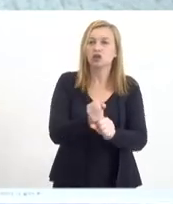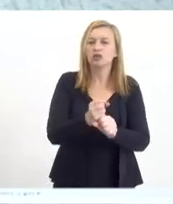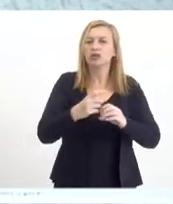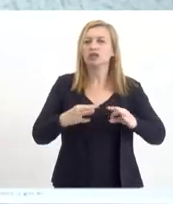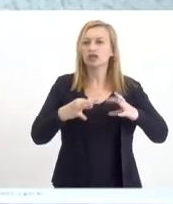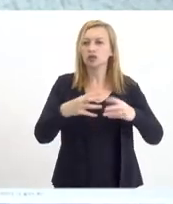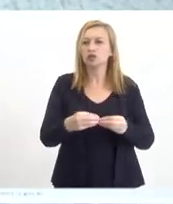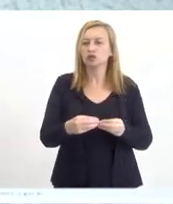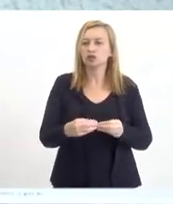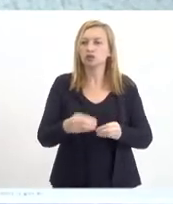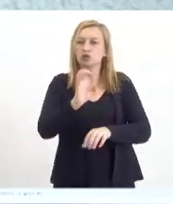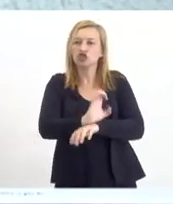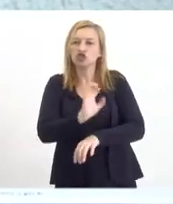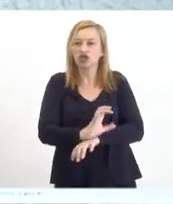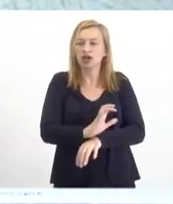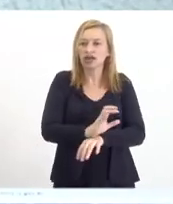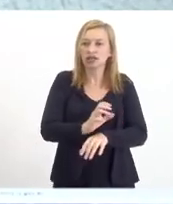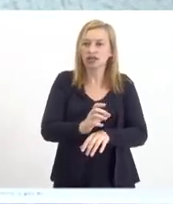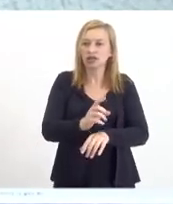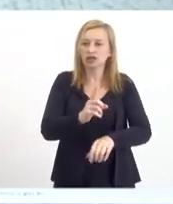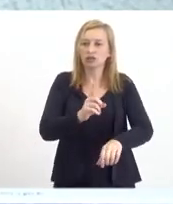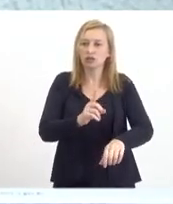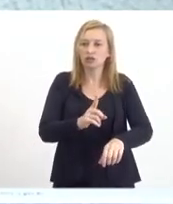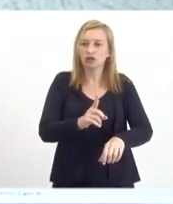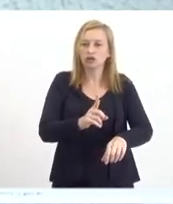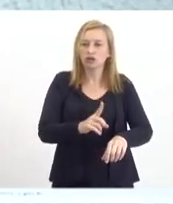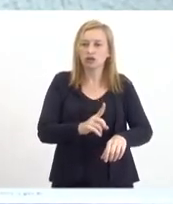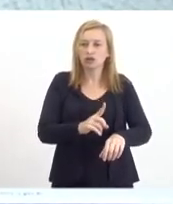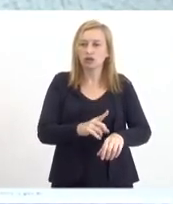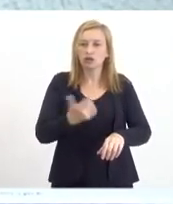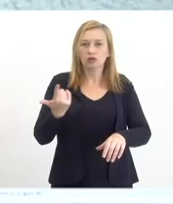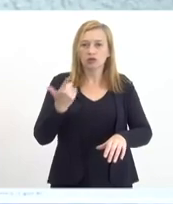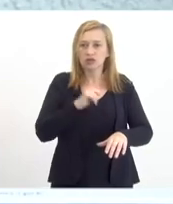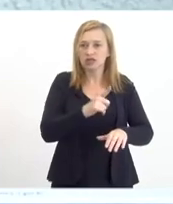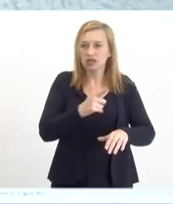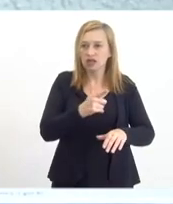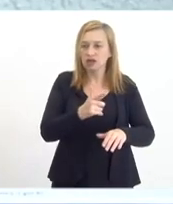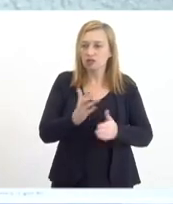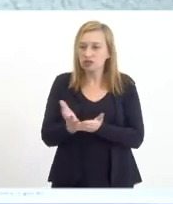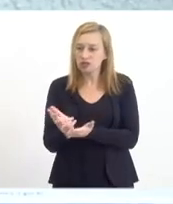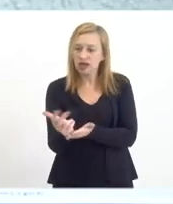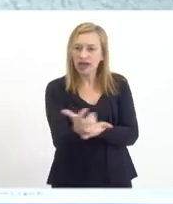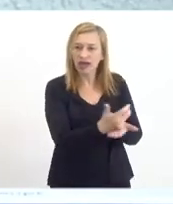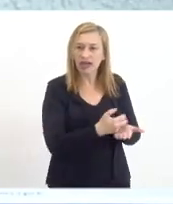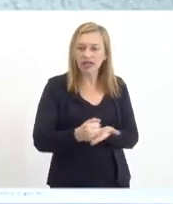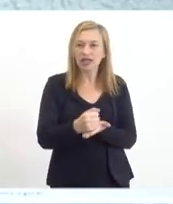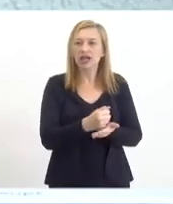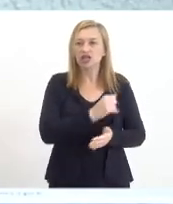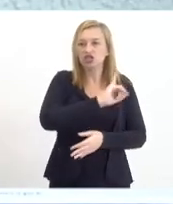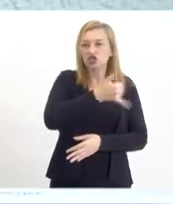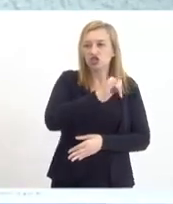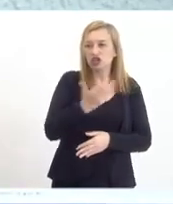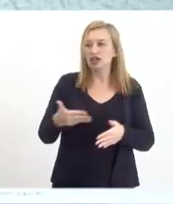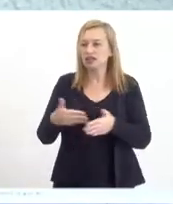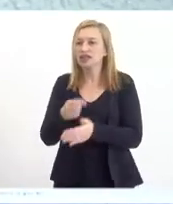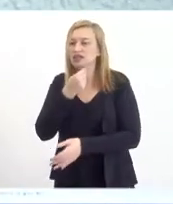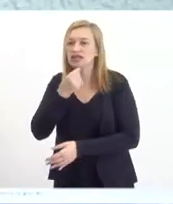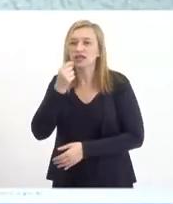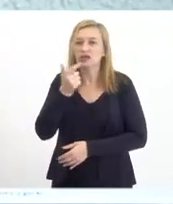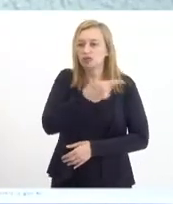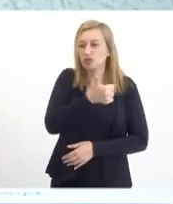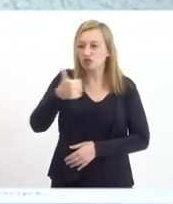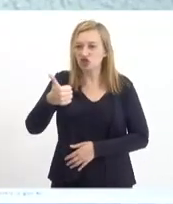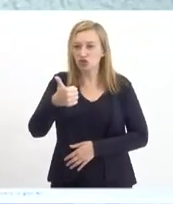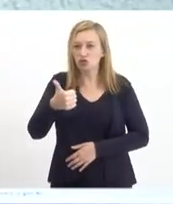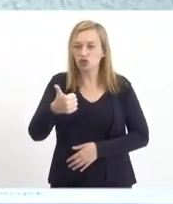isso, o fato do Estado estar batendo recorde na arrecadação, nós arrecadamos de janeiro a setembro de 2021,